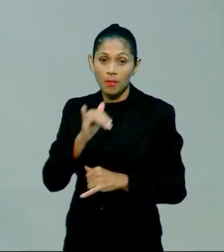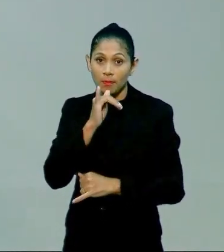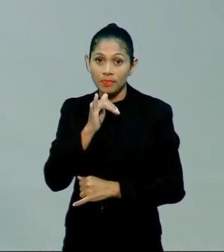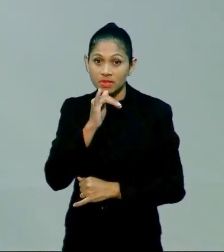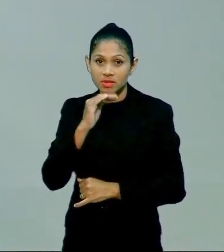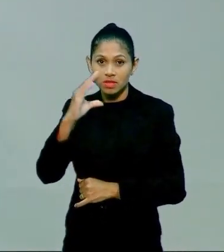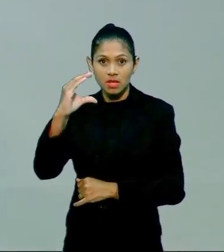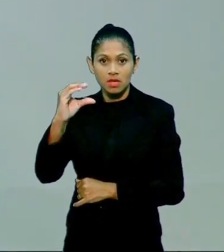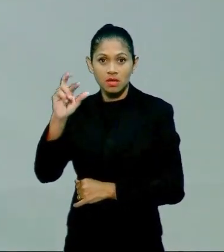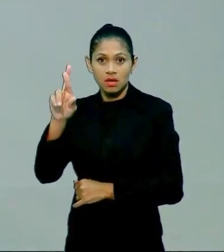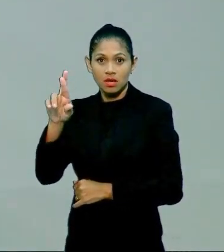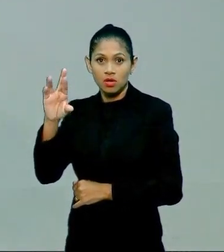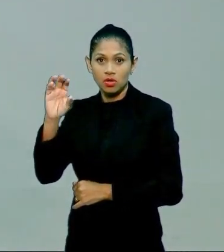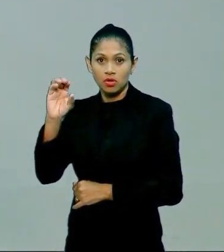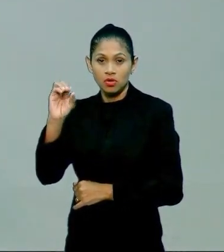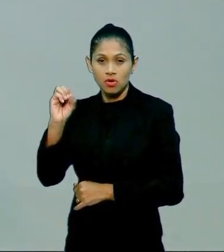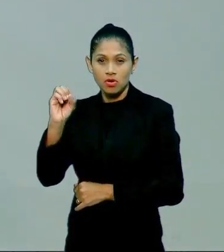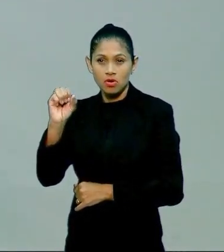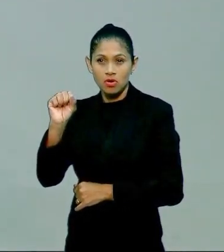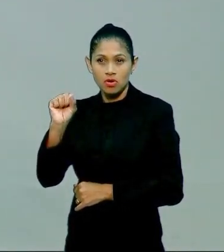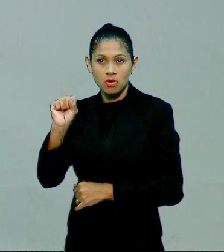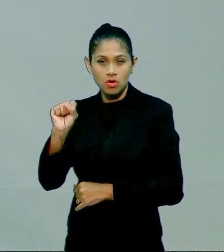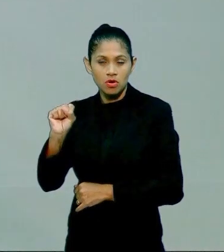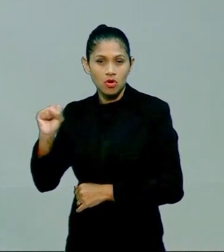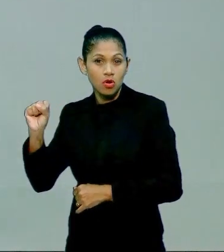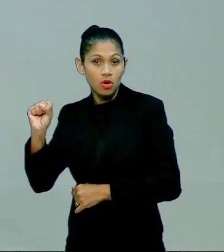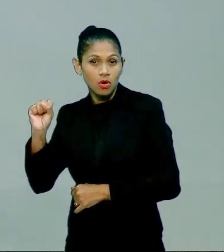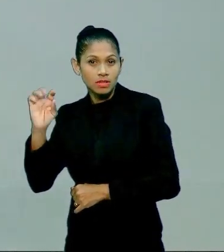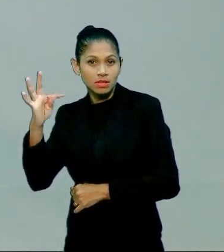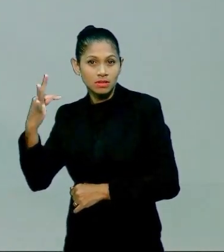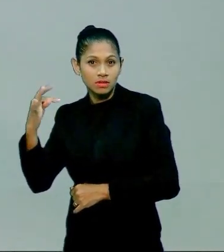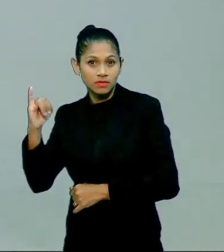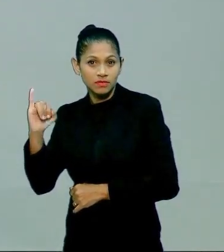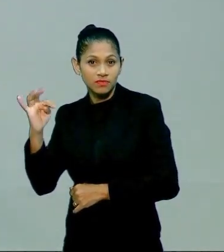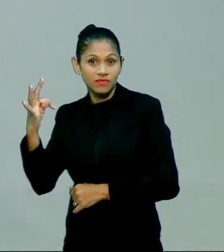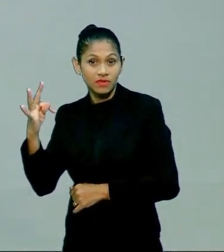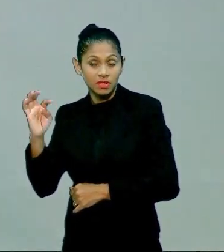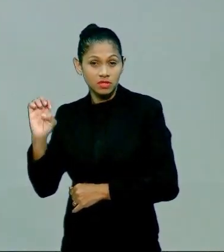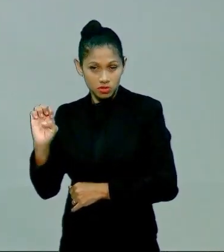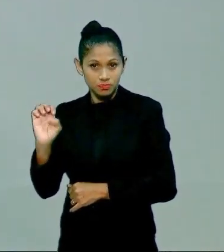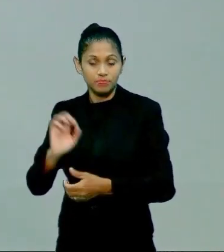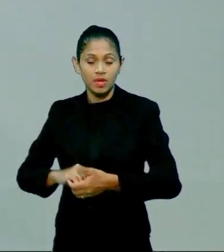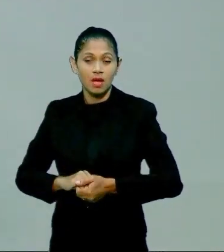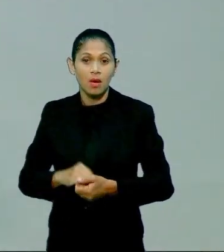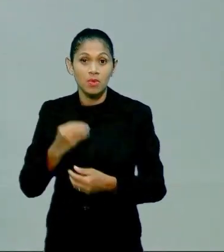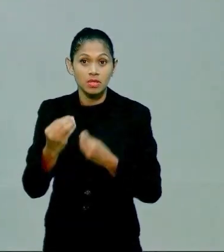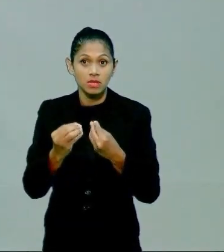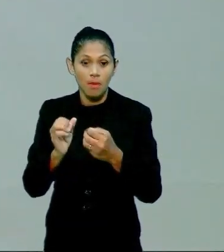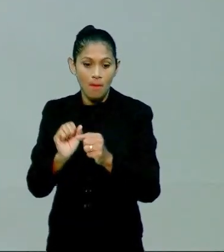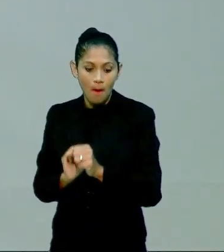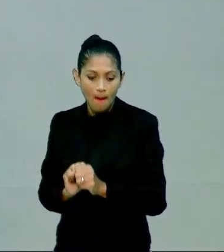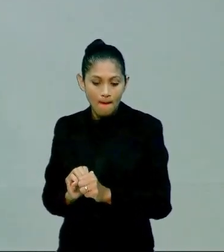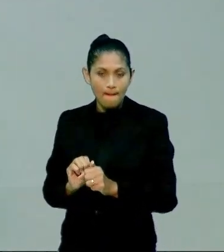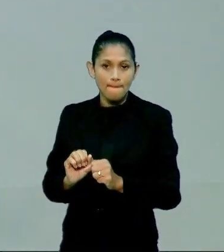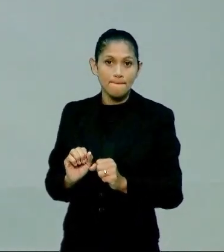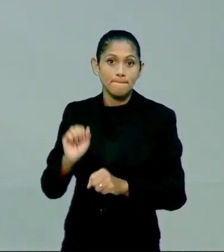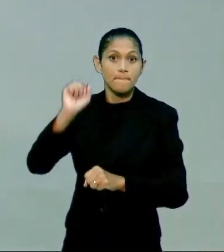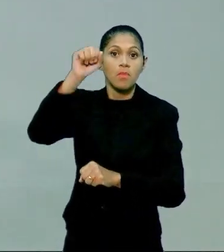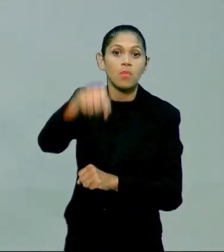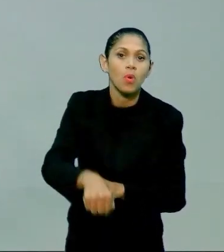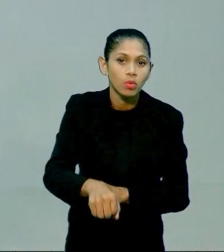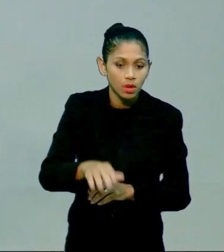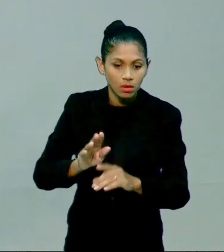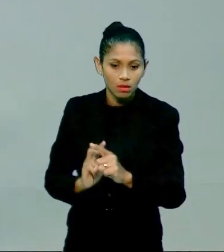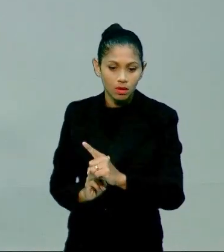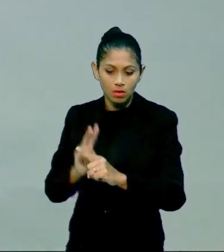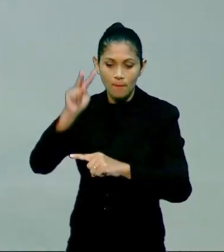desenvolvem muitos saltos sobre o caixote, que nada mais é do que uma prática inicial de brincadeira de pula-carniça, que é aquela que a gente monta em cima do colega. Será que eu